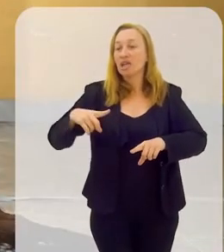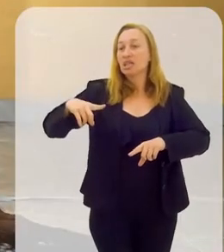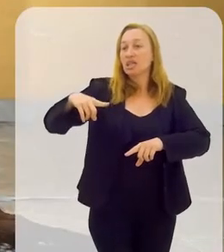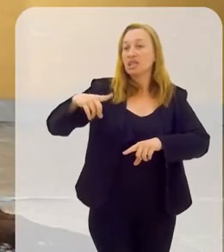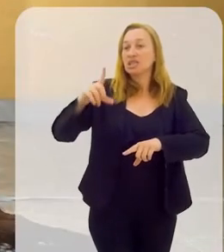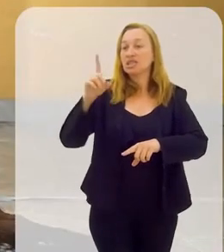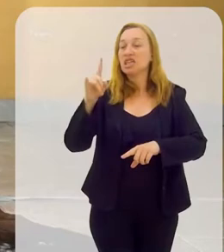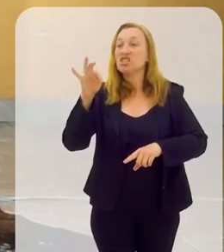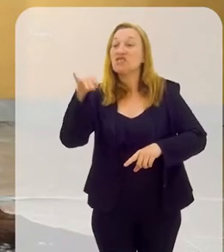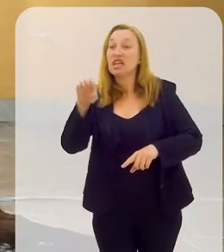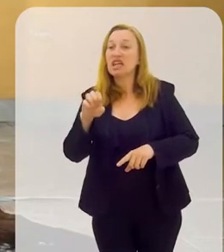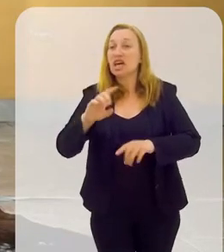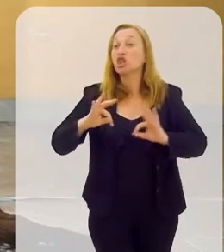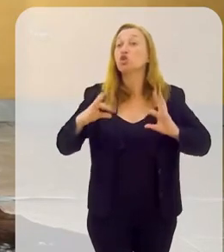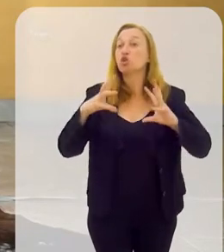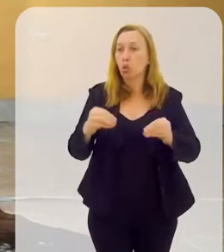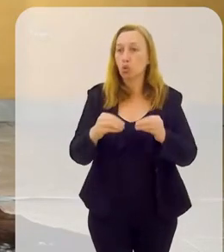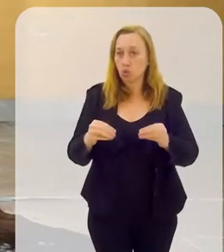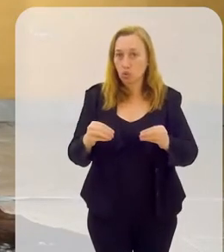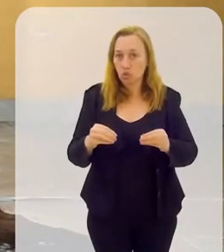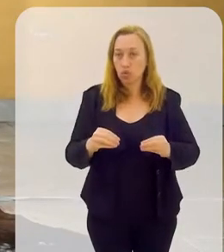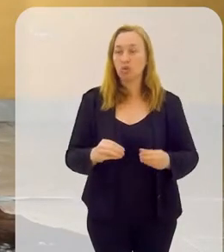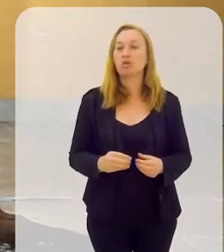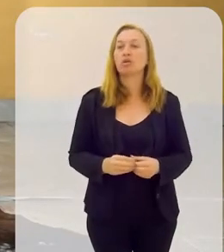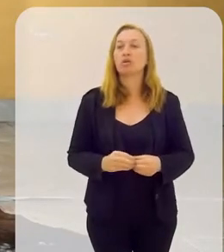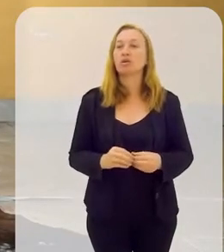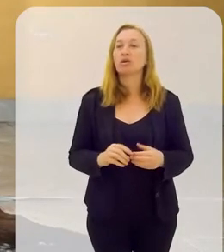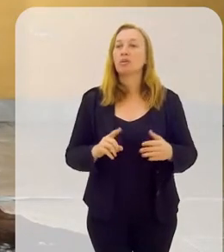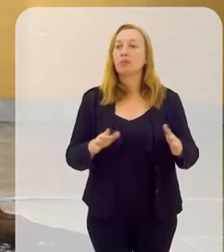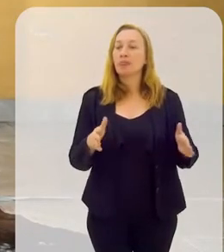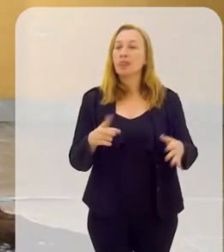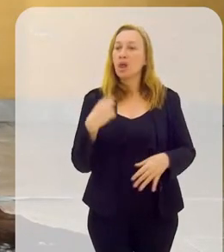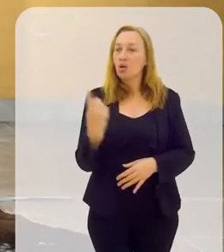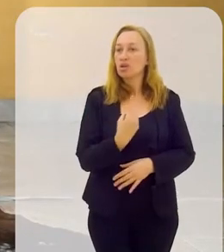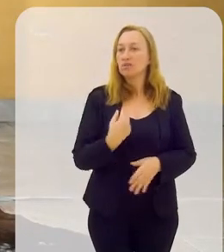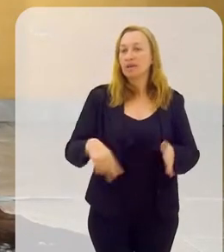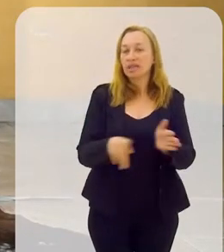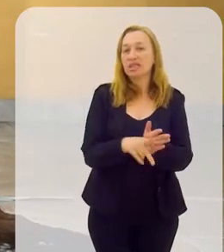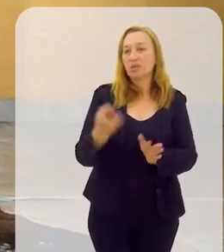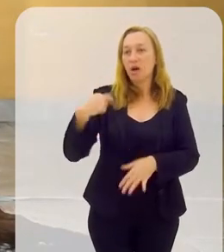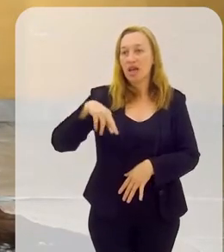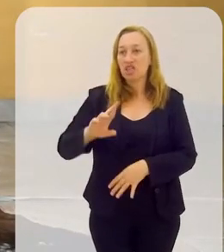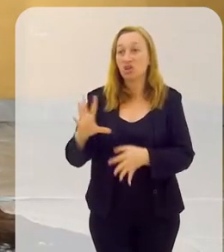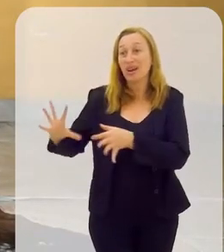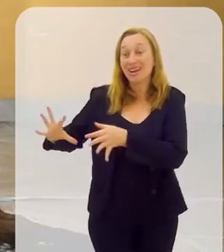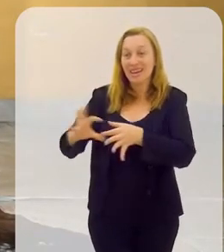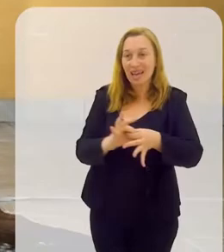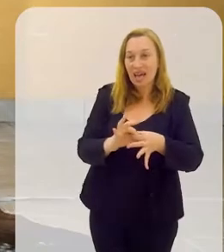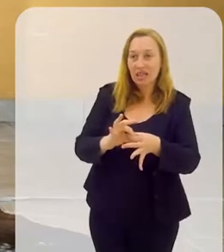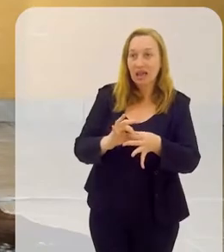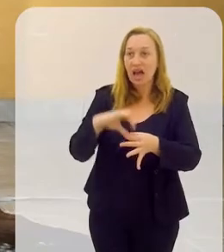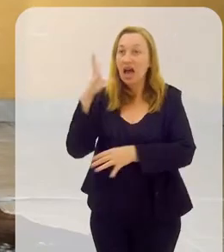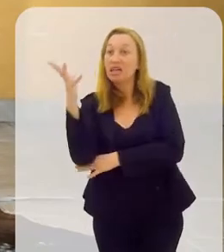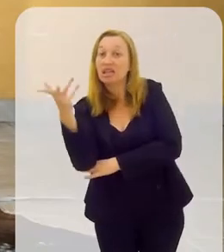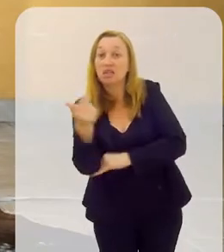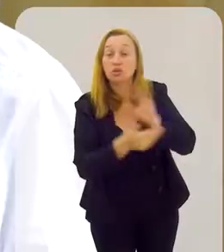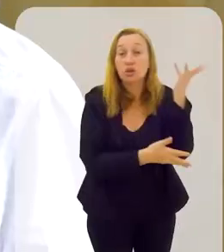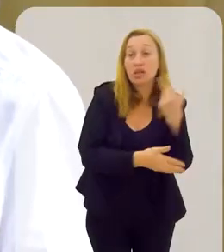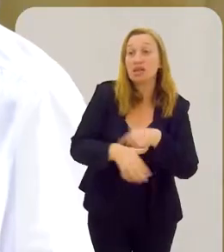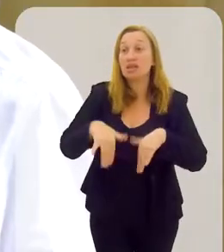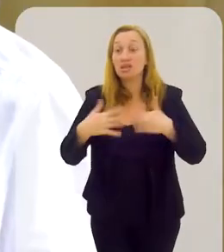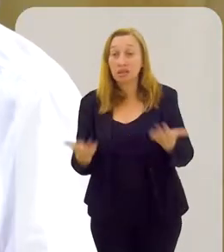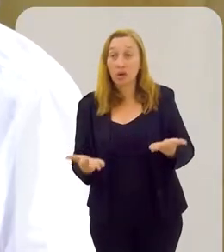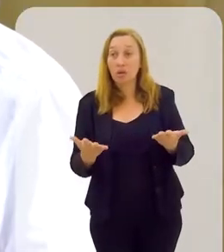desfile, é do todo. De um todo. E como nós traz as proibições que tem? Nós somos uma religião ligada à natureza.